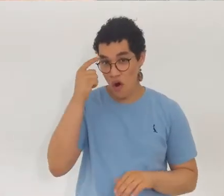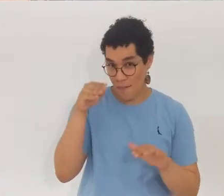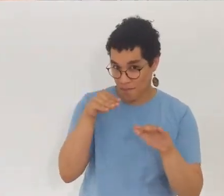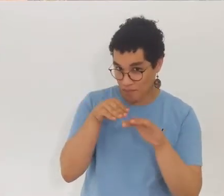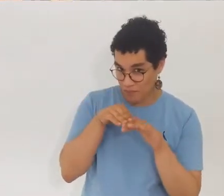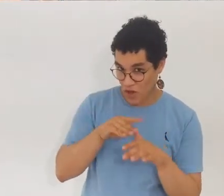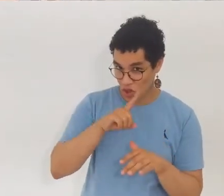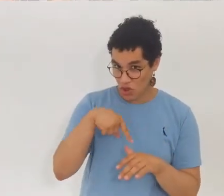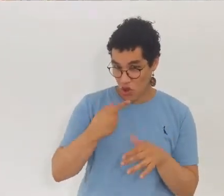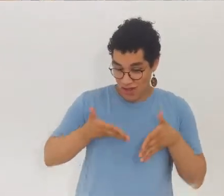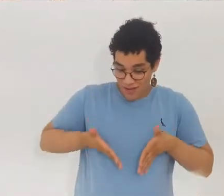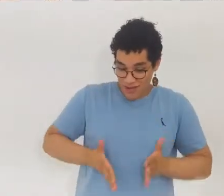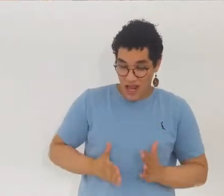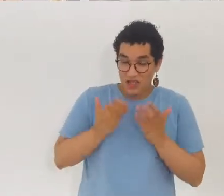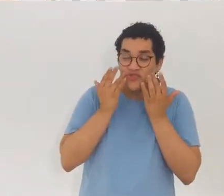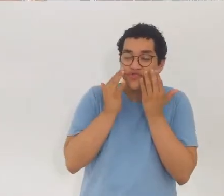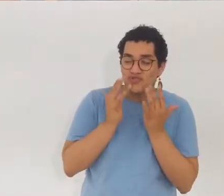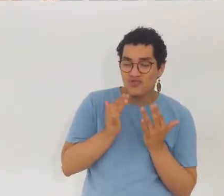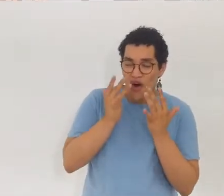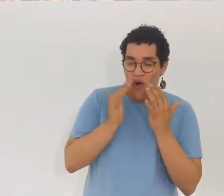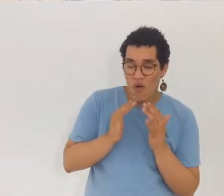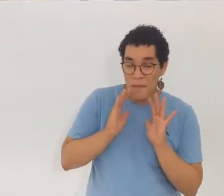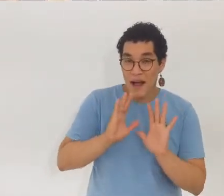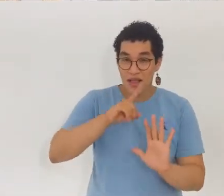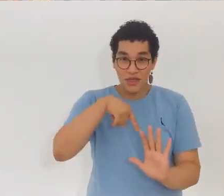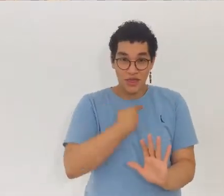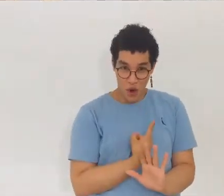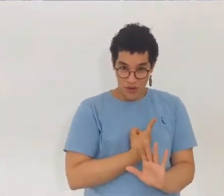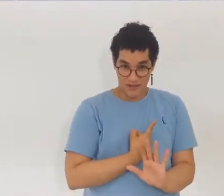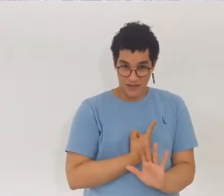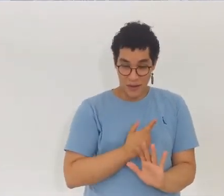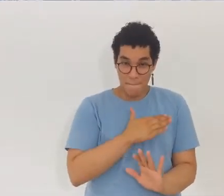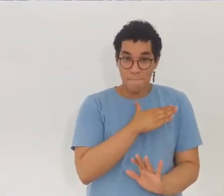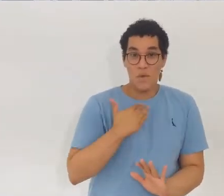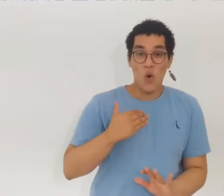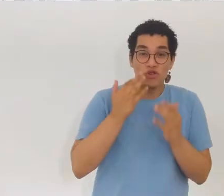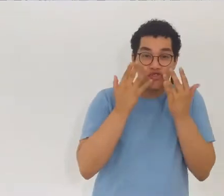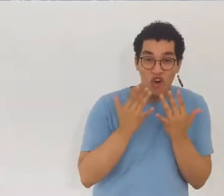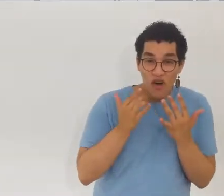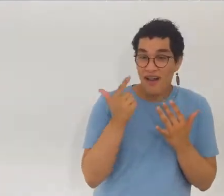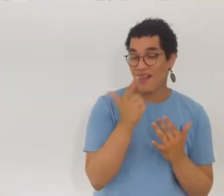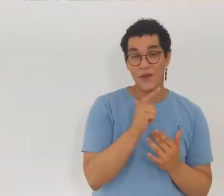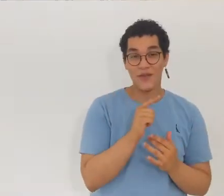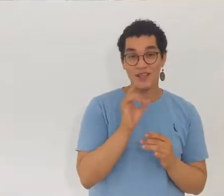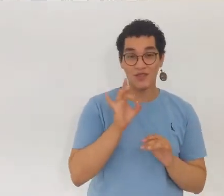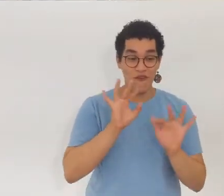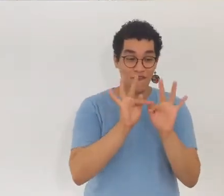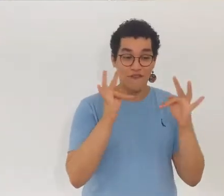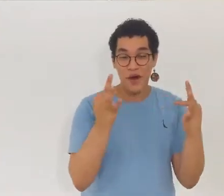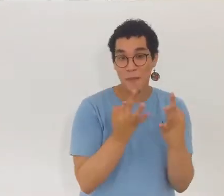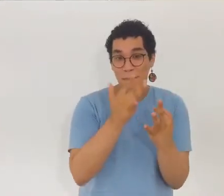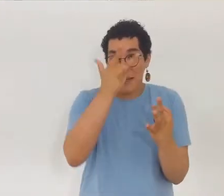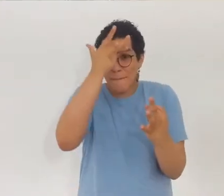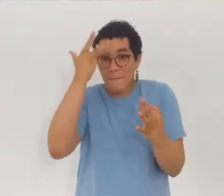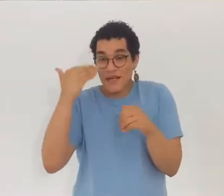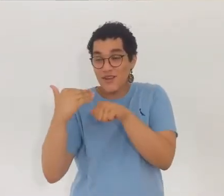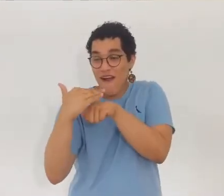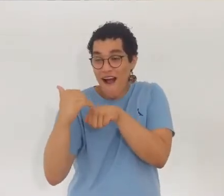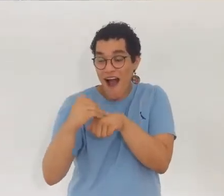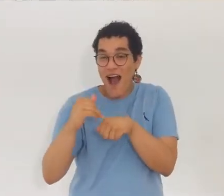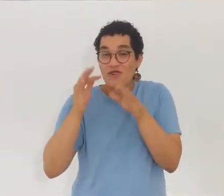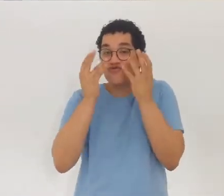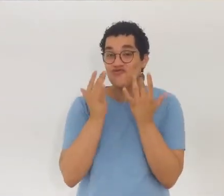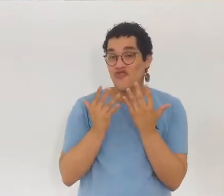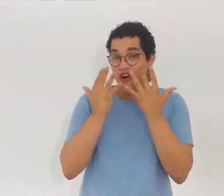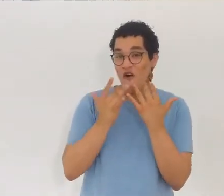a gente chora pra nascer, mas quase nunca pra morrer. Quem chora é quem fica. E depois de morto, será que eu encontro aqueles